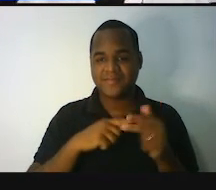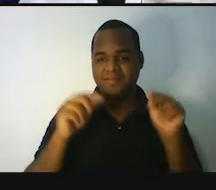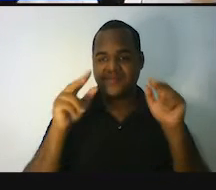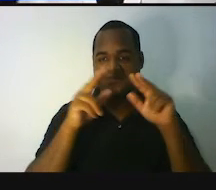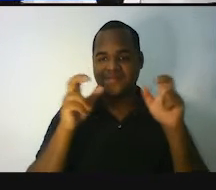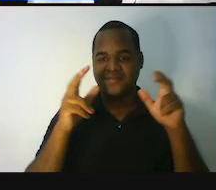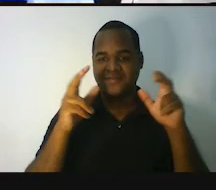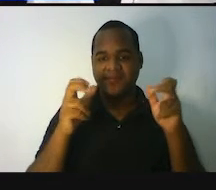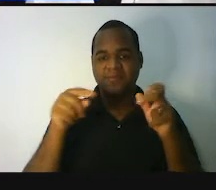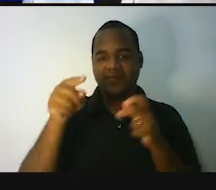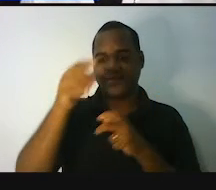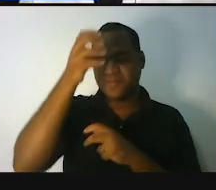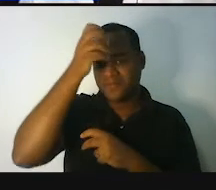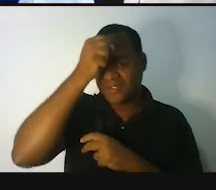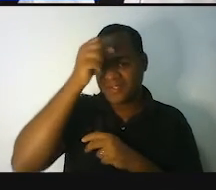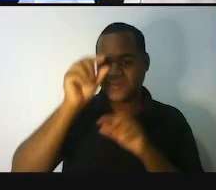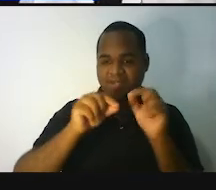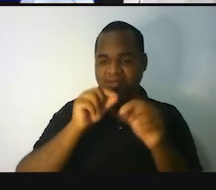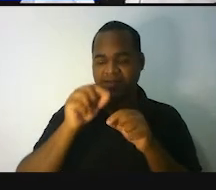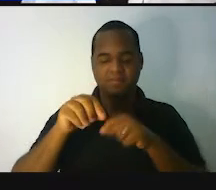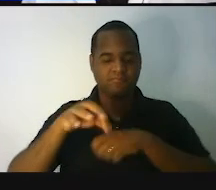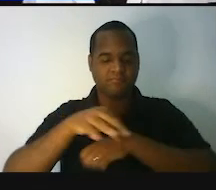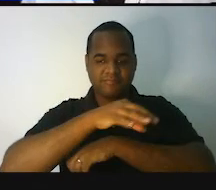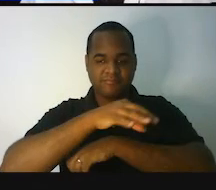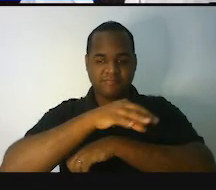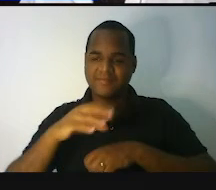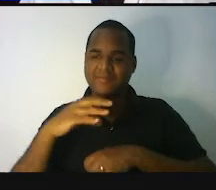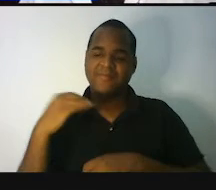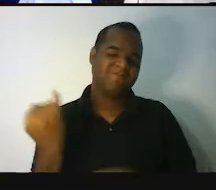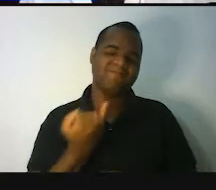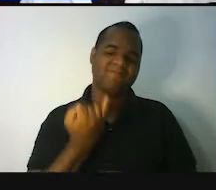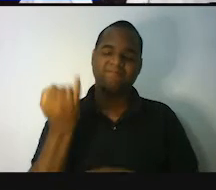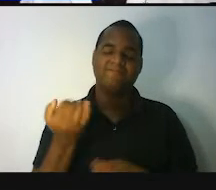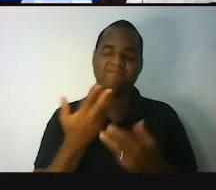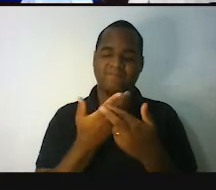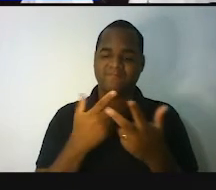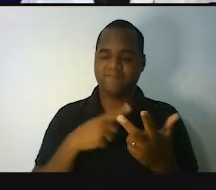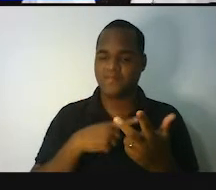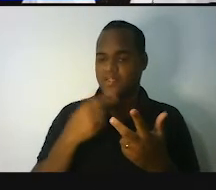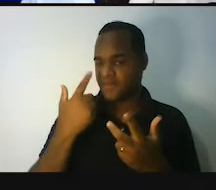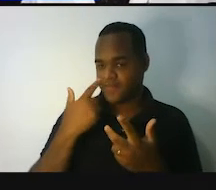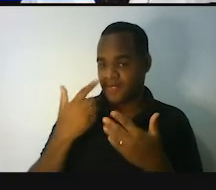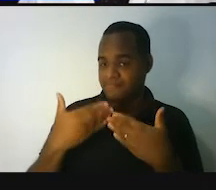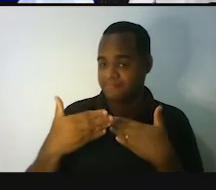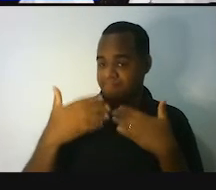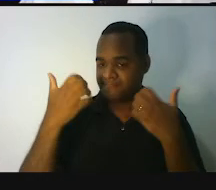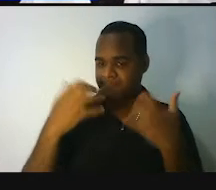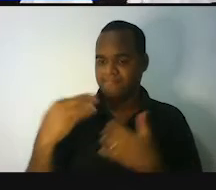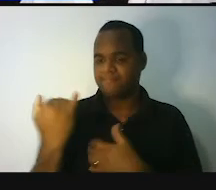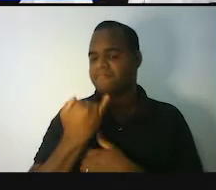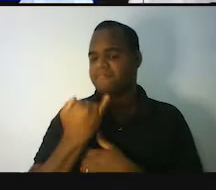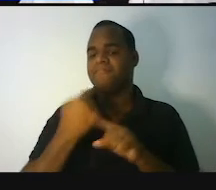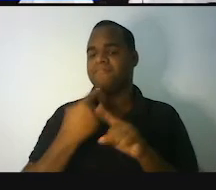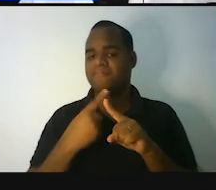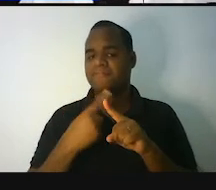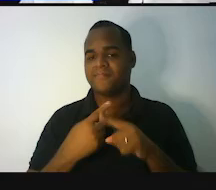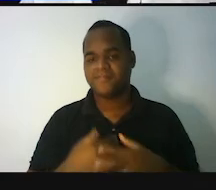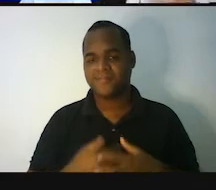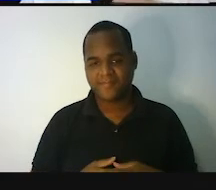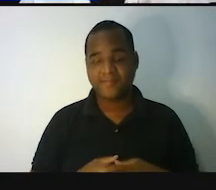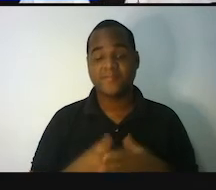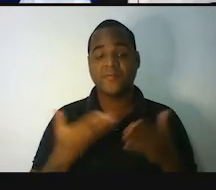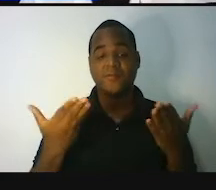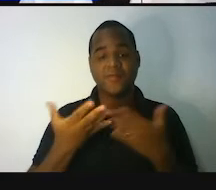da aula, né? Essa coisa é importante e a gente vai ver por que é importante. Então, nessa aula a gente vai